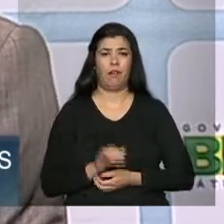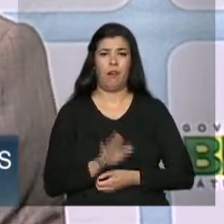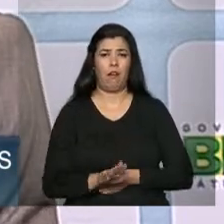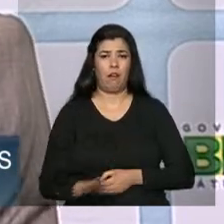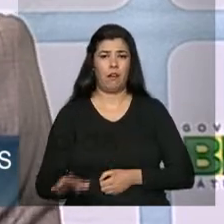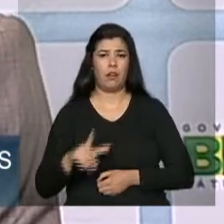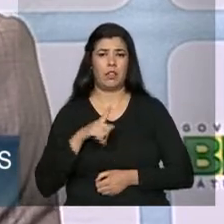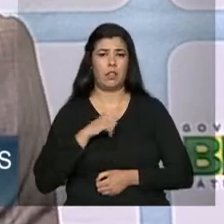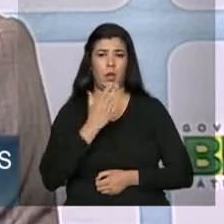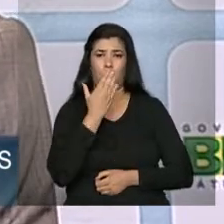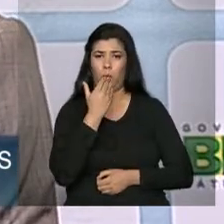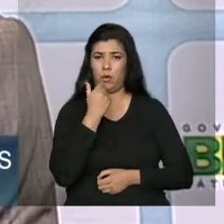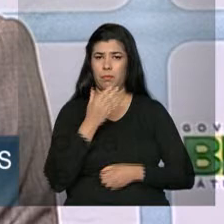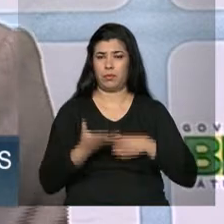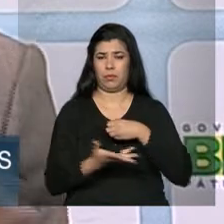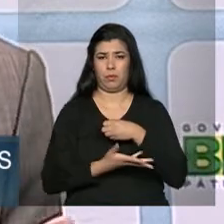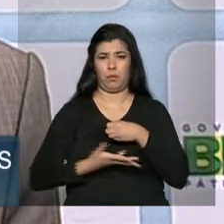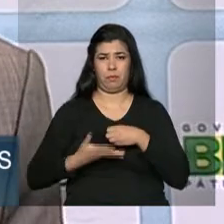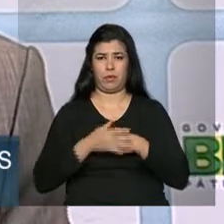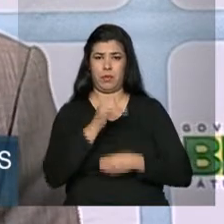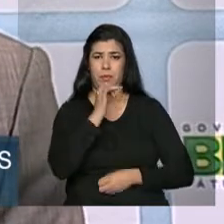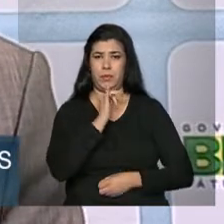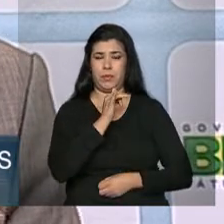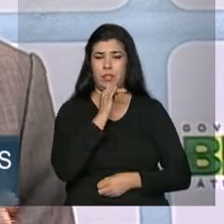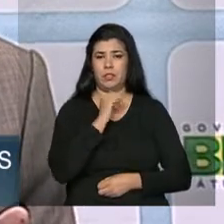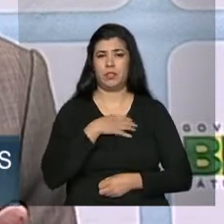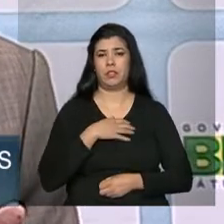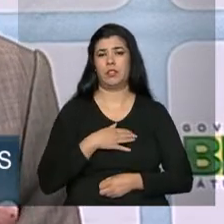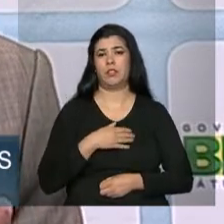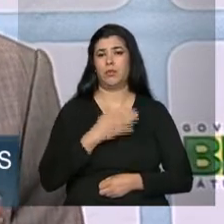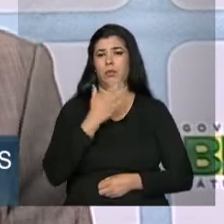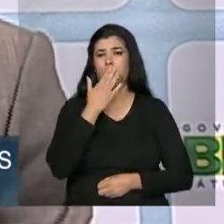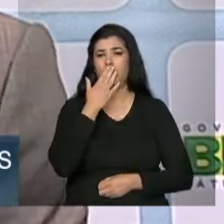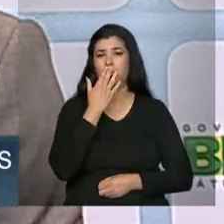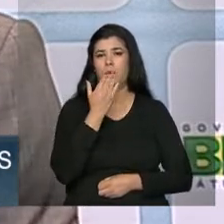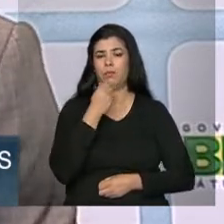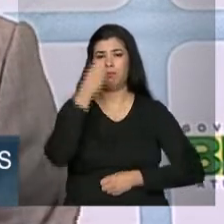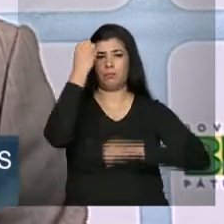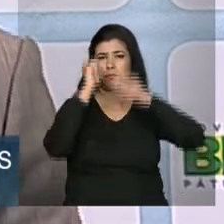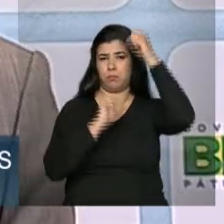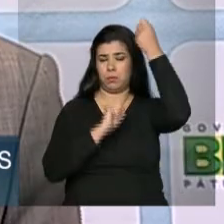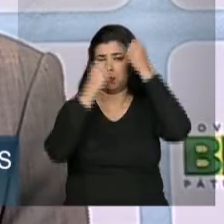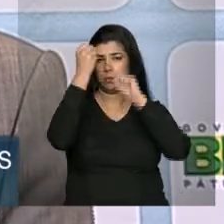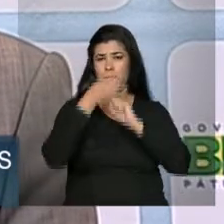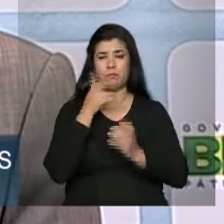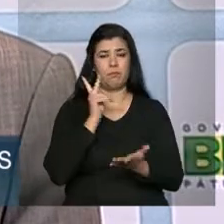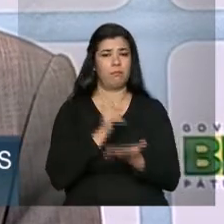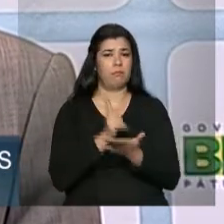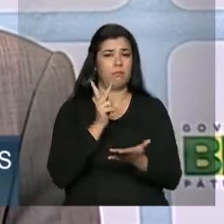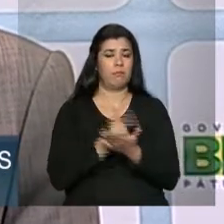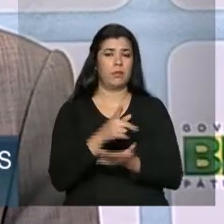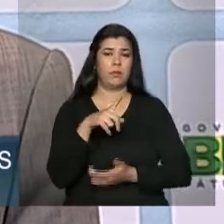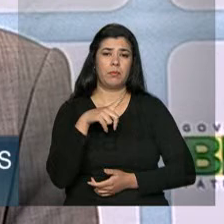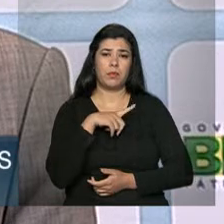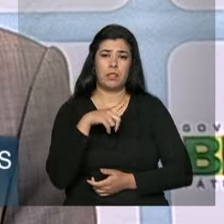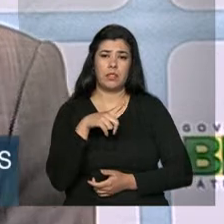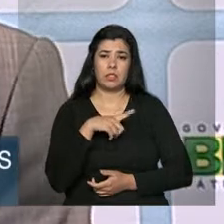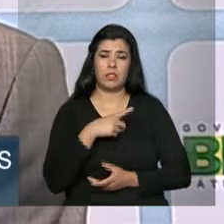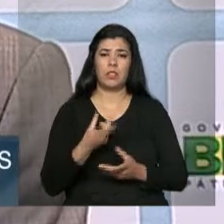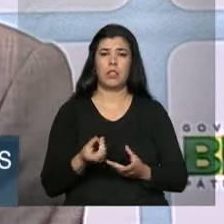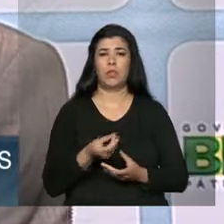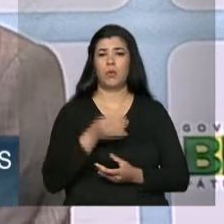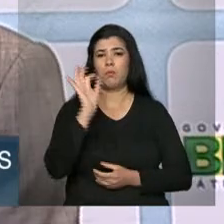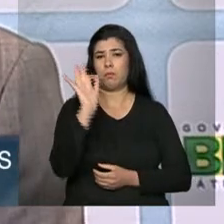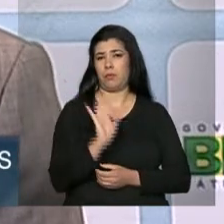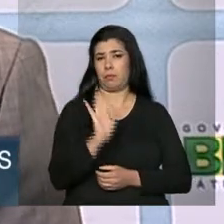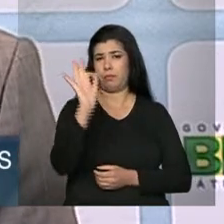uma alimentação fundamentalmente baseada, por exemplo, em alimentos industriais, industrializados, mesmo que seja dentro do